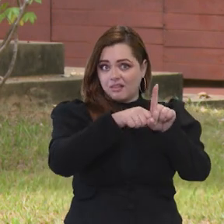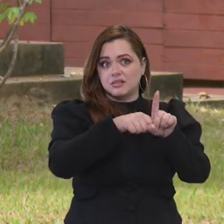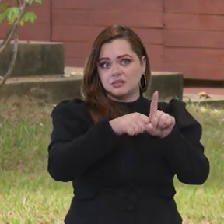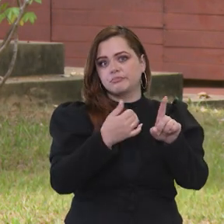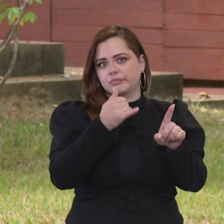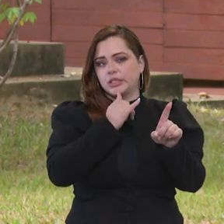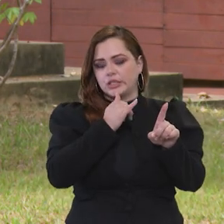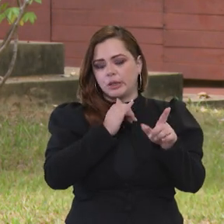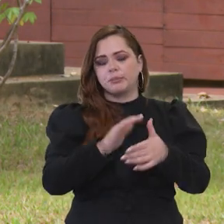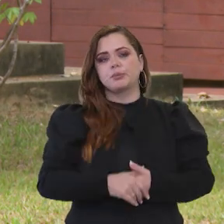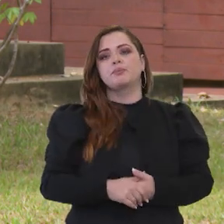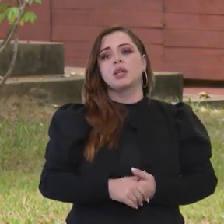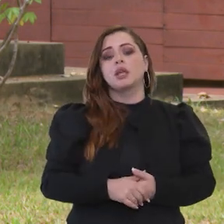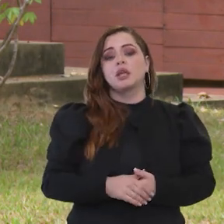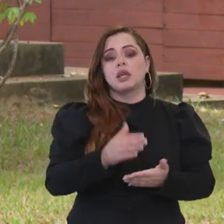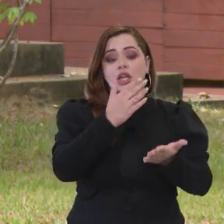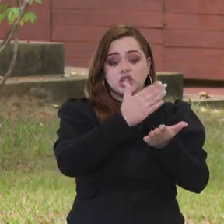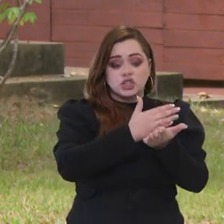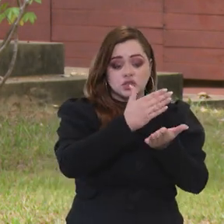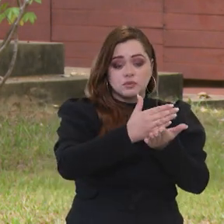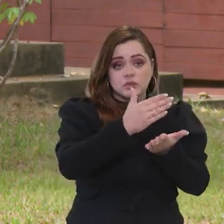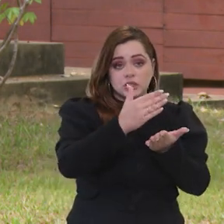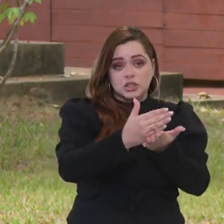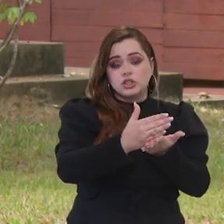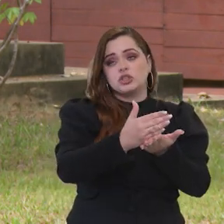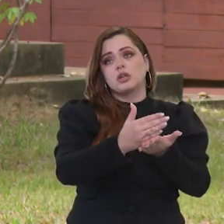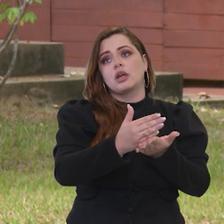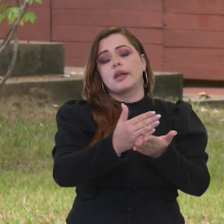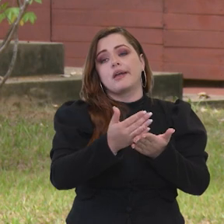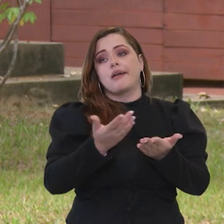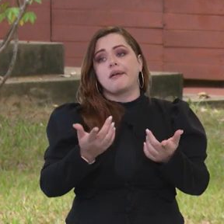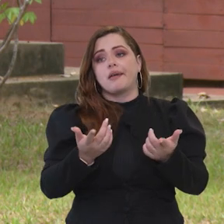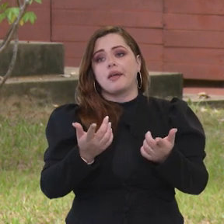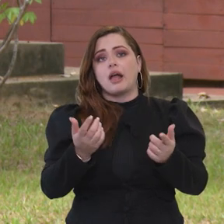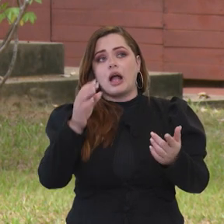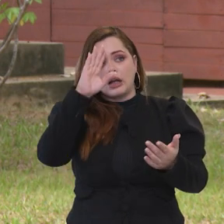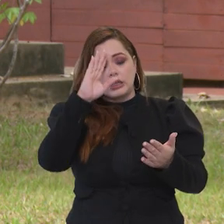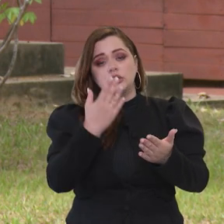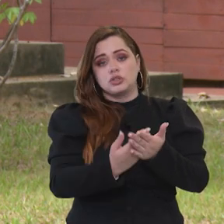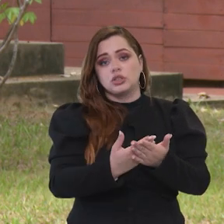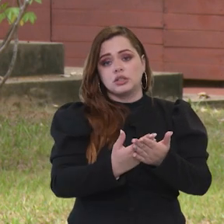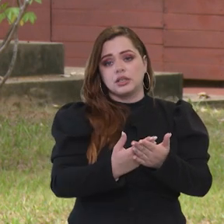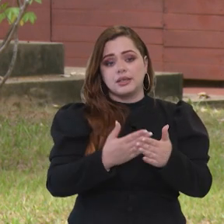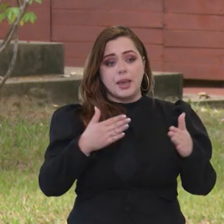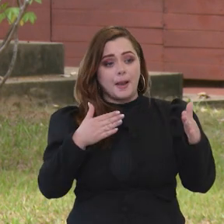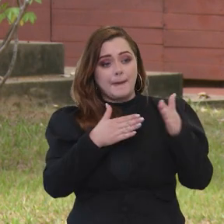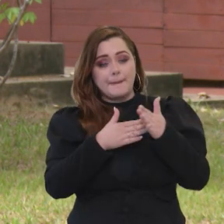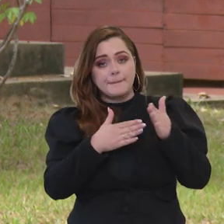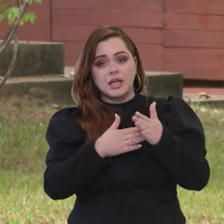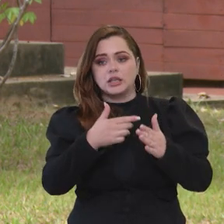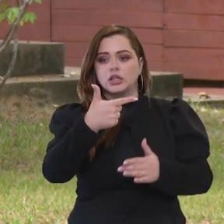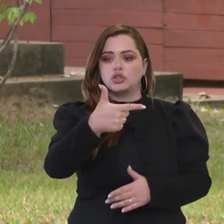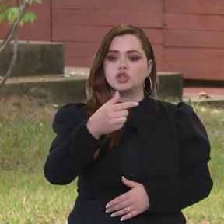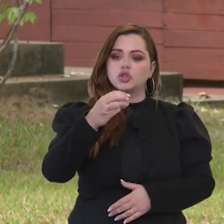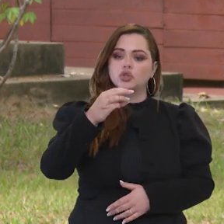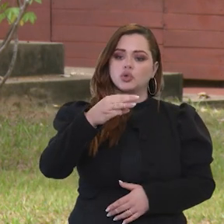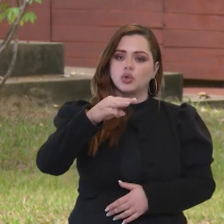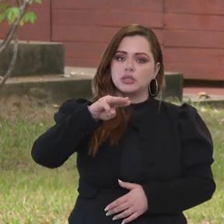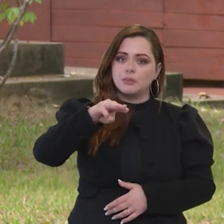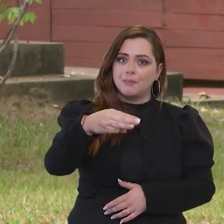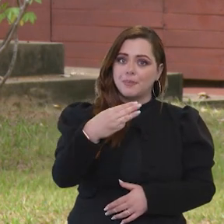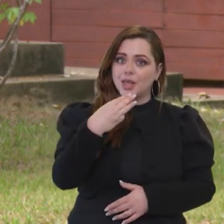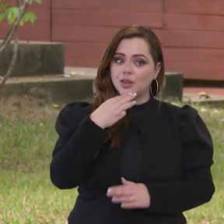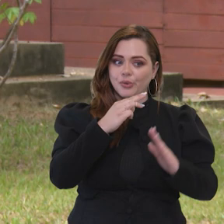meses, enfim, que as parcelas vão ter. Vai ser dividido o financiamento. Com isso, a gente acredita que a meta de 2 milhões de unidades